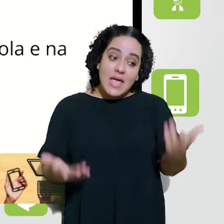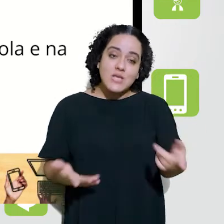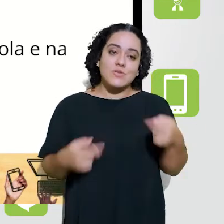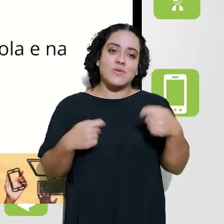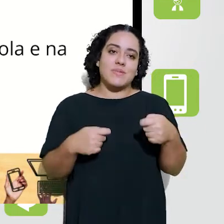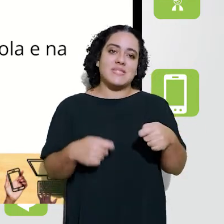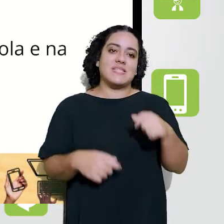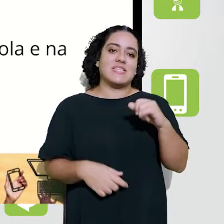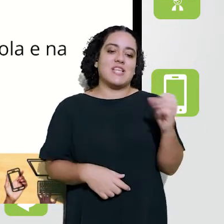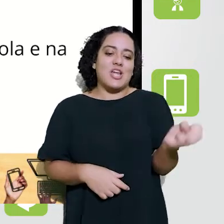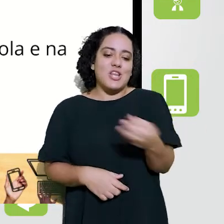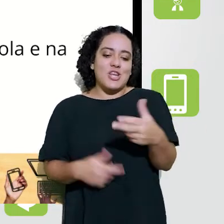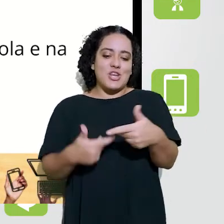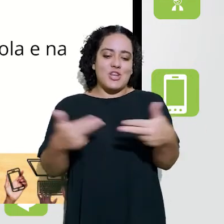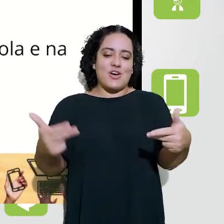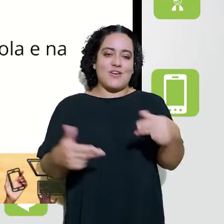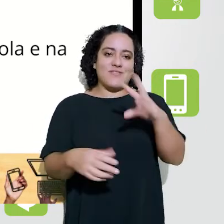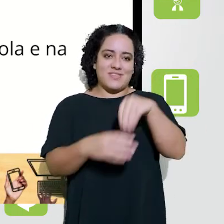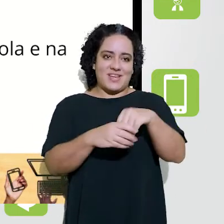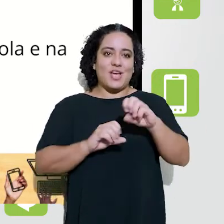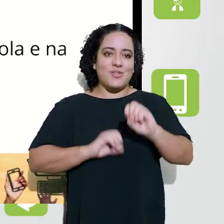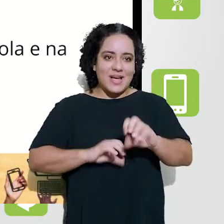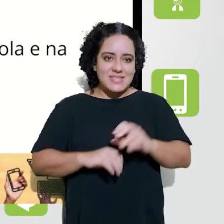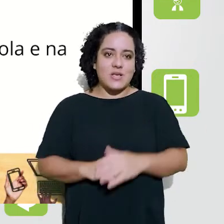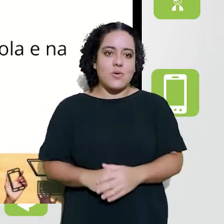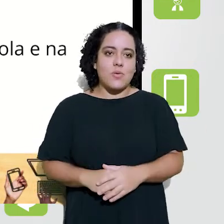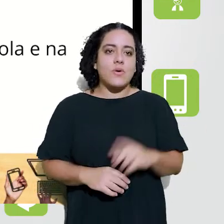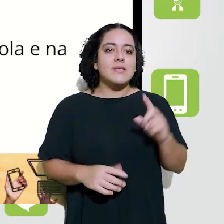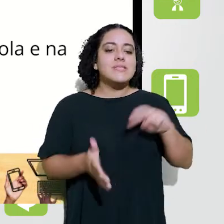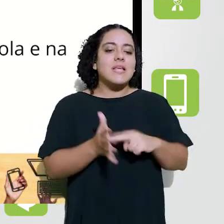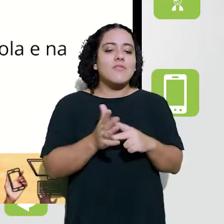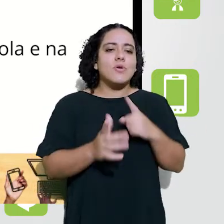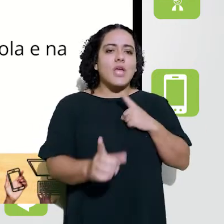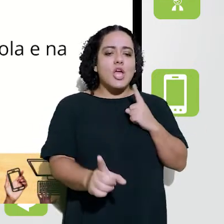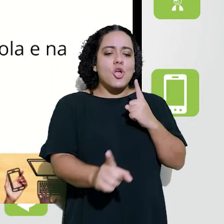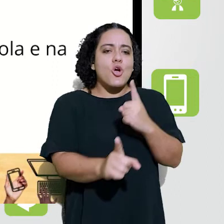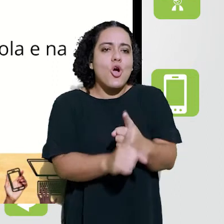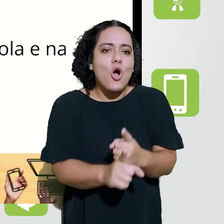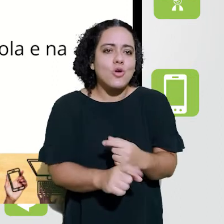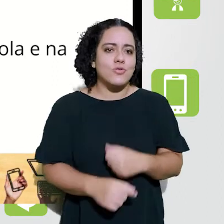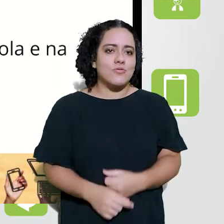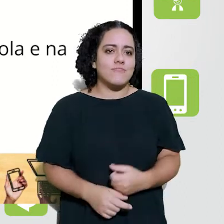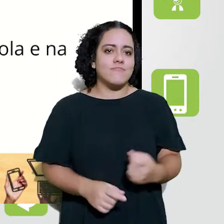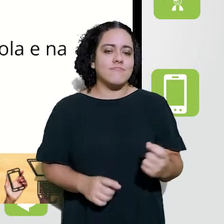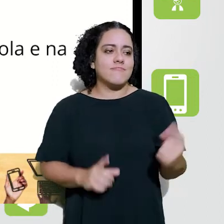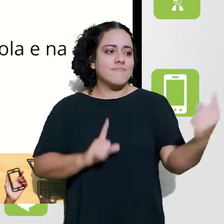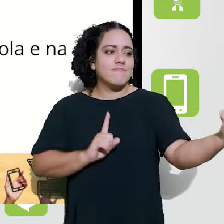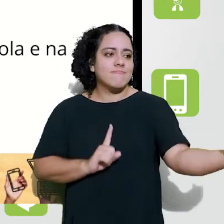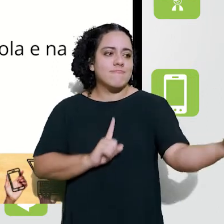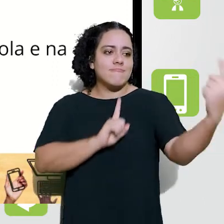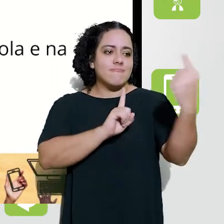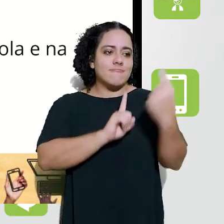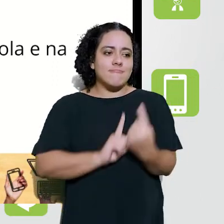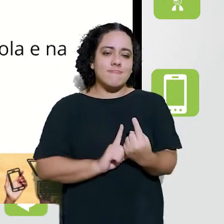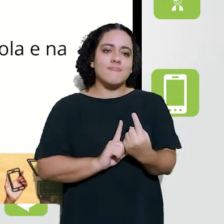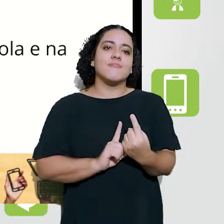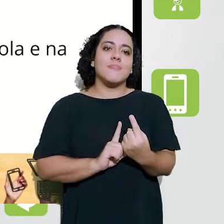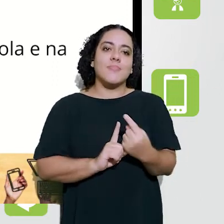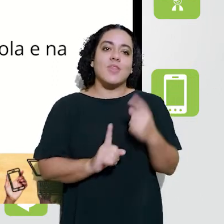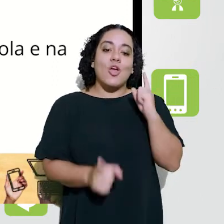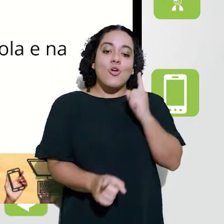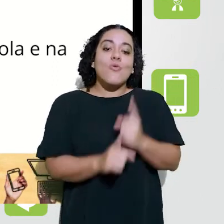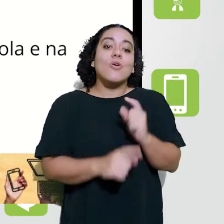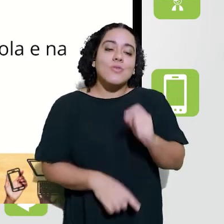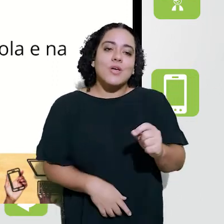É essa inovação que o aluno espera do professor. Então, inovar na educação requer, né, esse encontro, esse